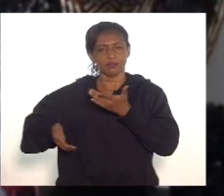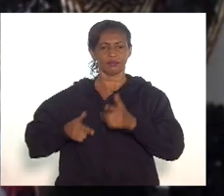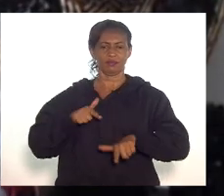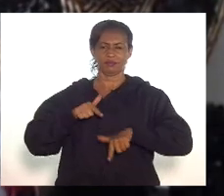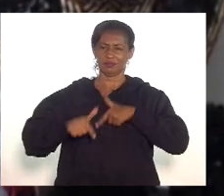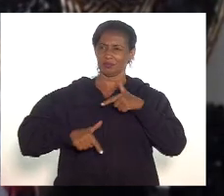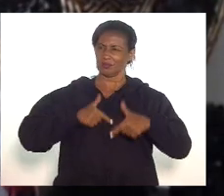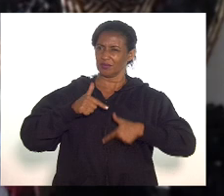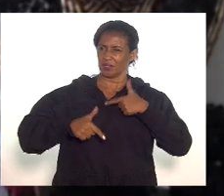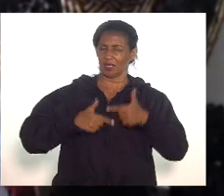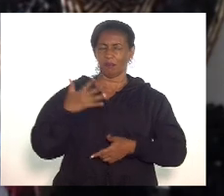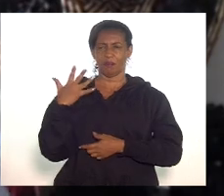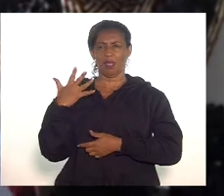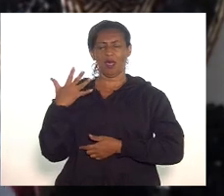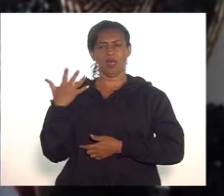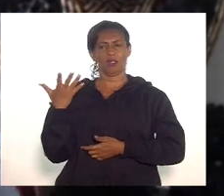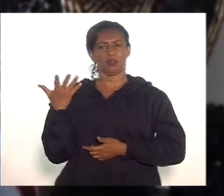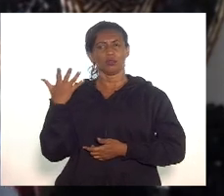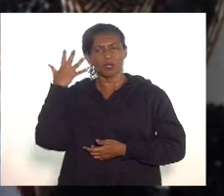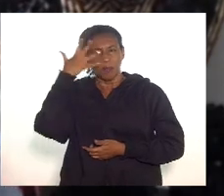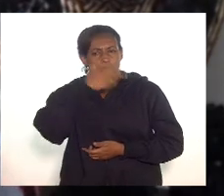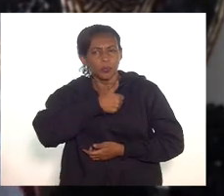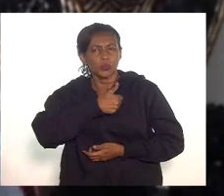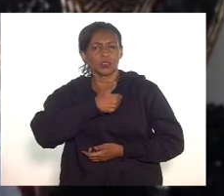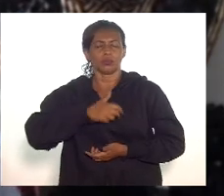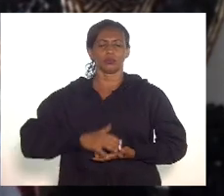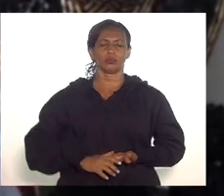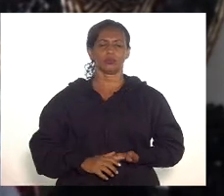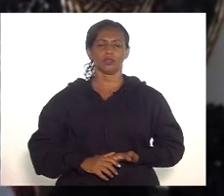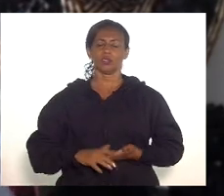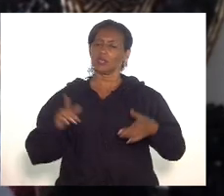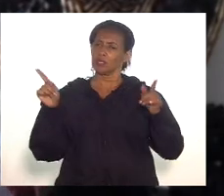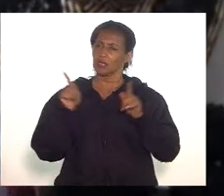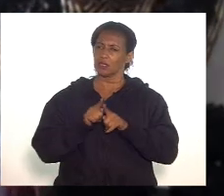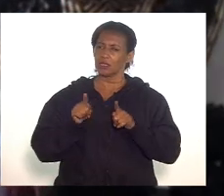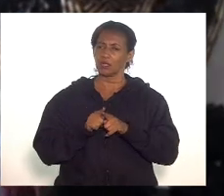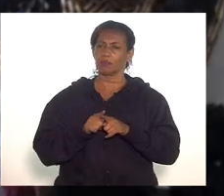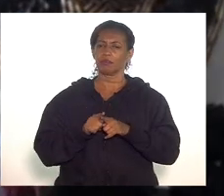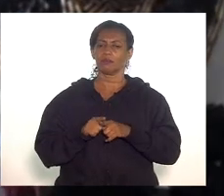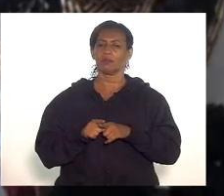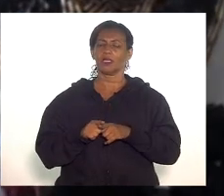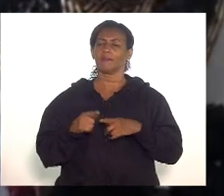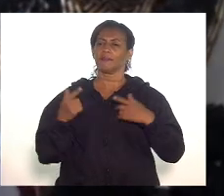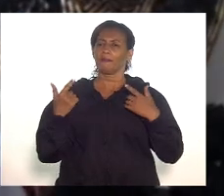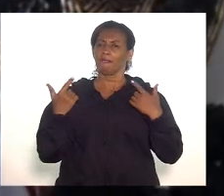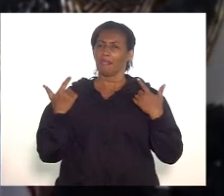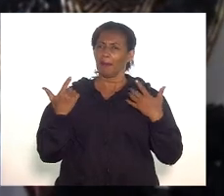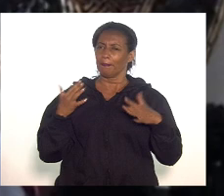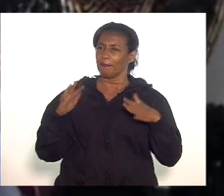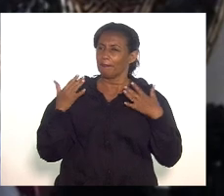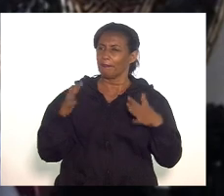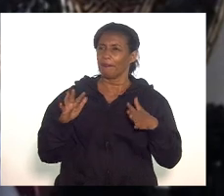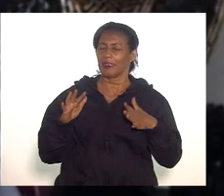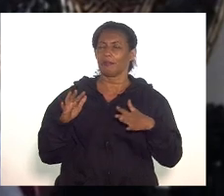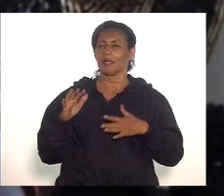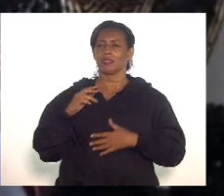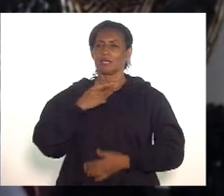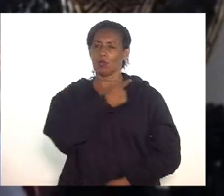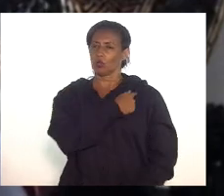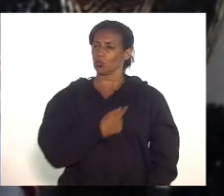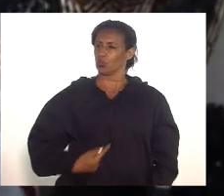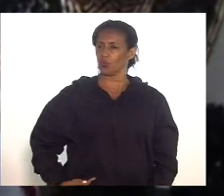árduo, um trabalho bonito. e aí, parabenizar também o secretário Alan Tornófis e o governador Cláudio Castro,